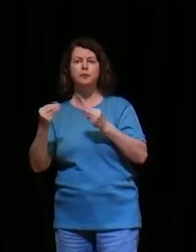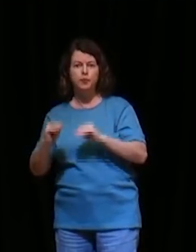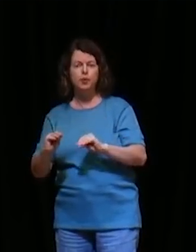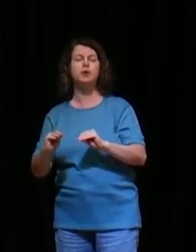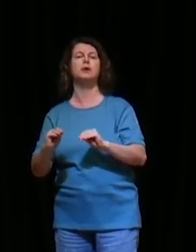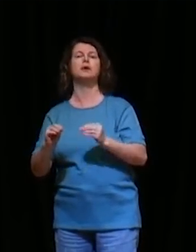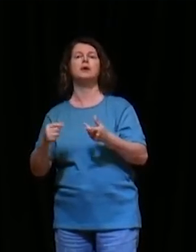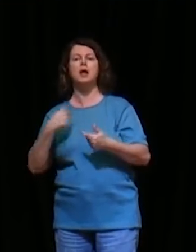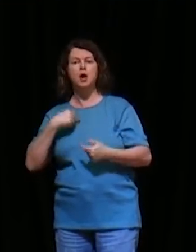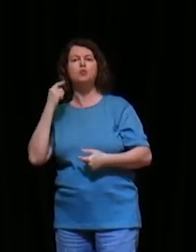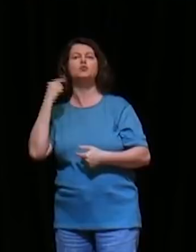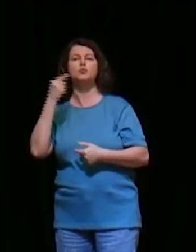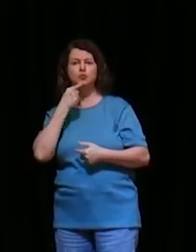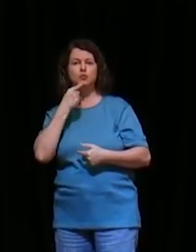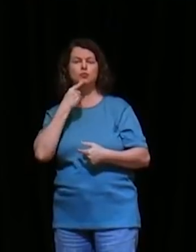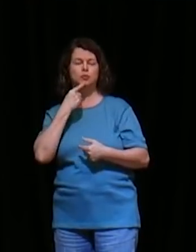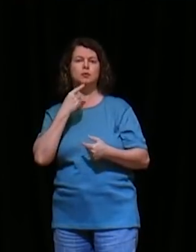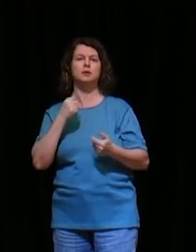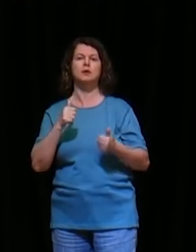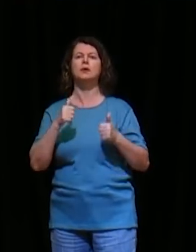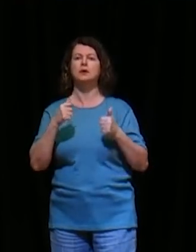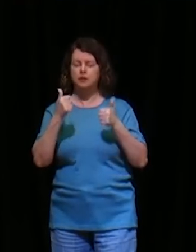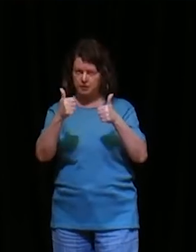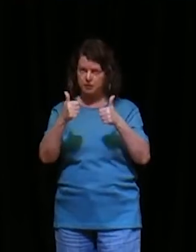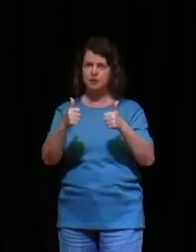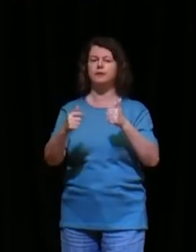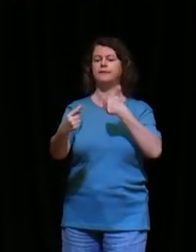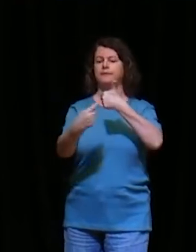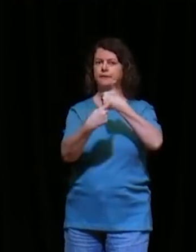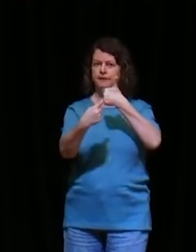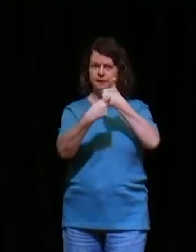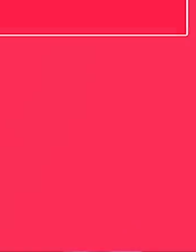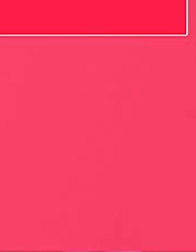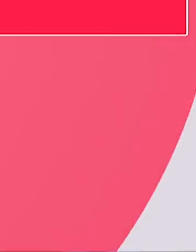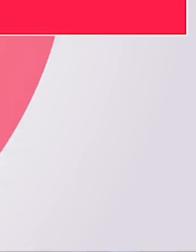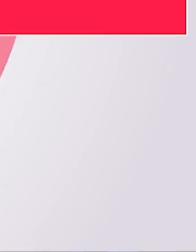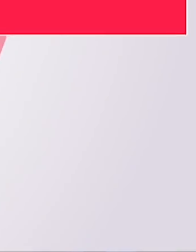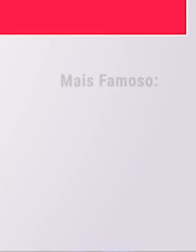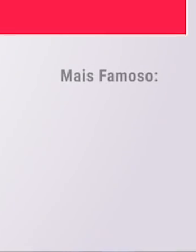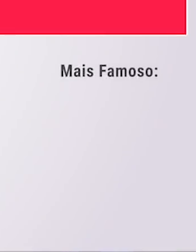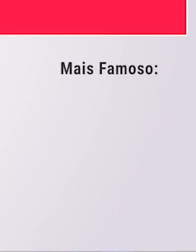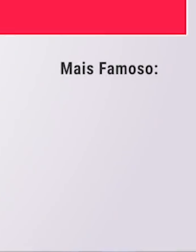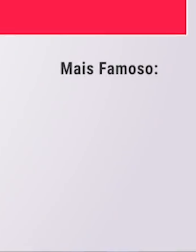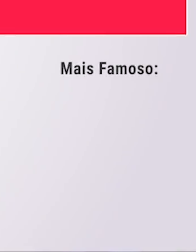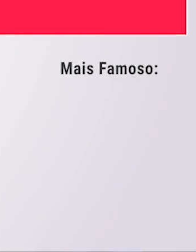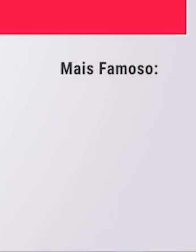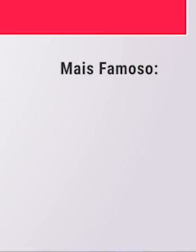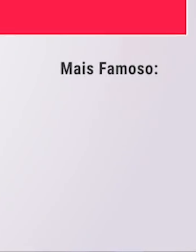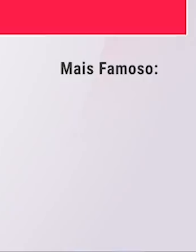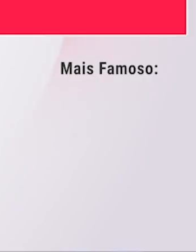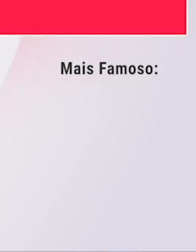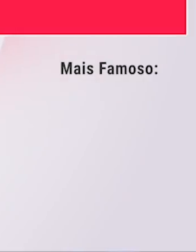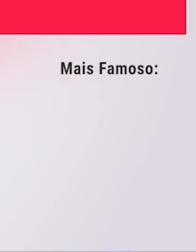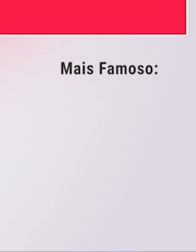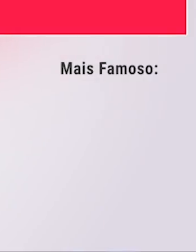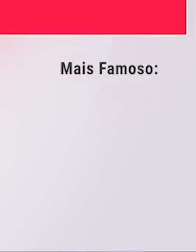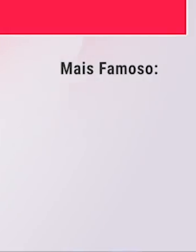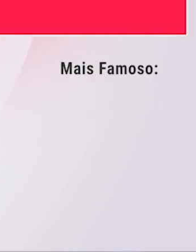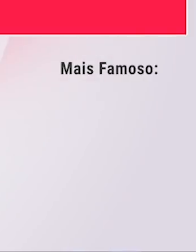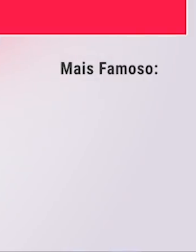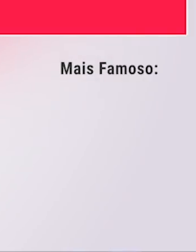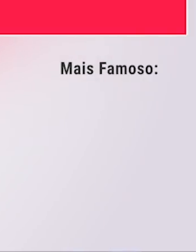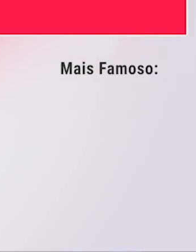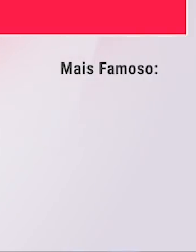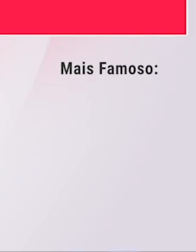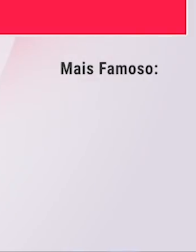inscreve, aperta o sininho, curte essa mensagem, e compartilha, para que todo mundo, se encha de fé, para